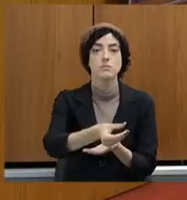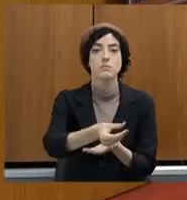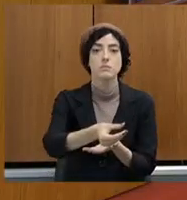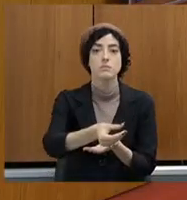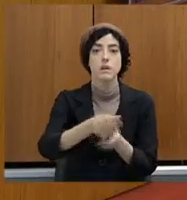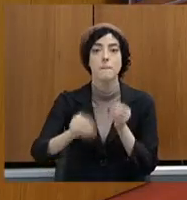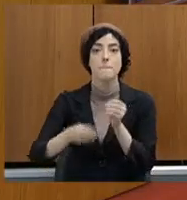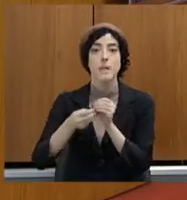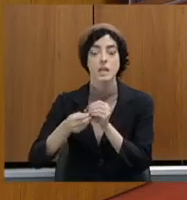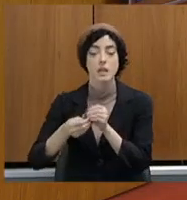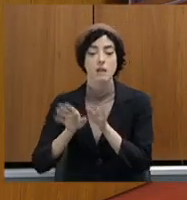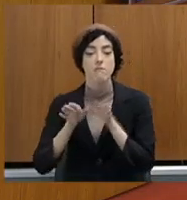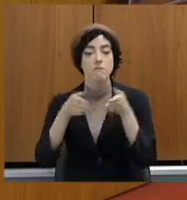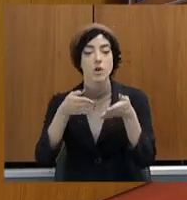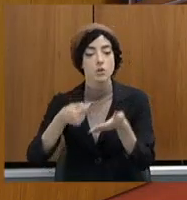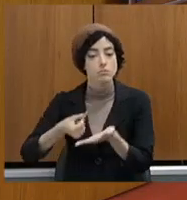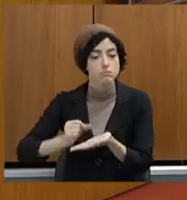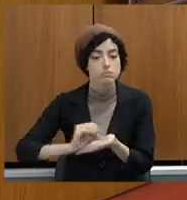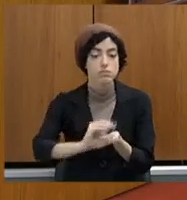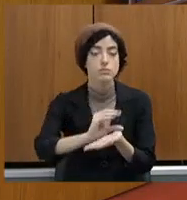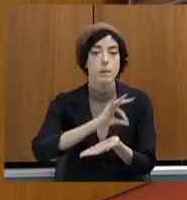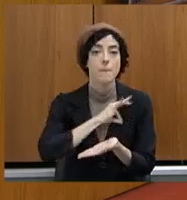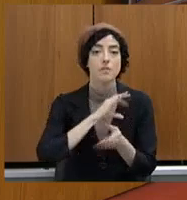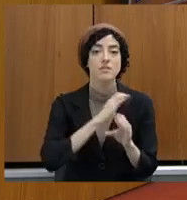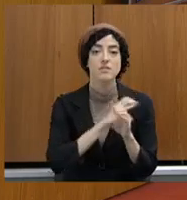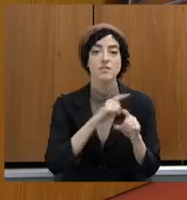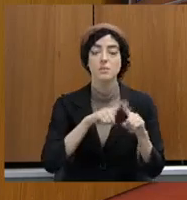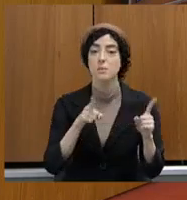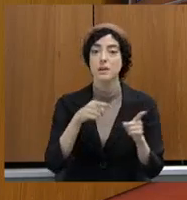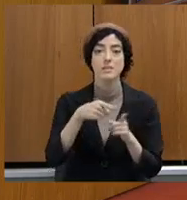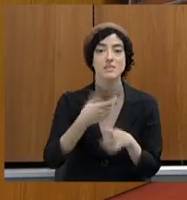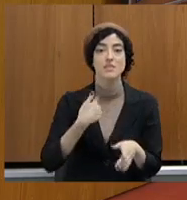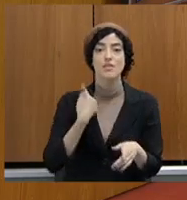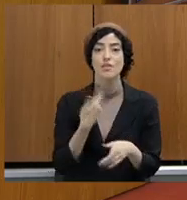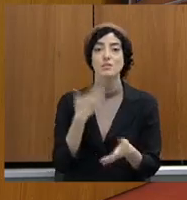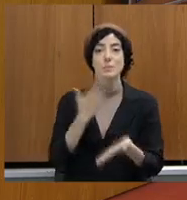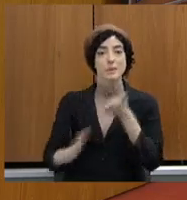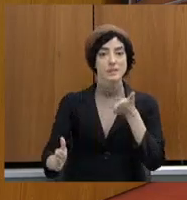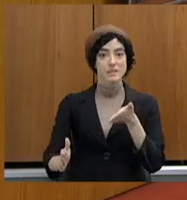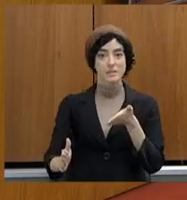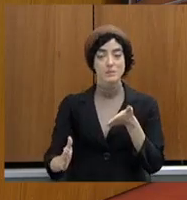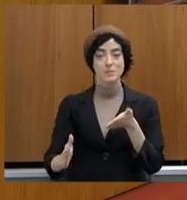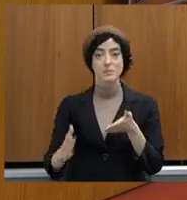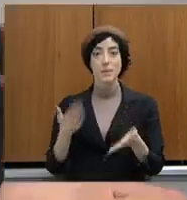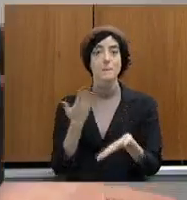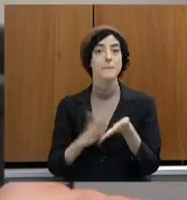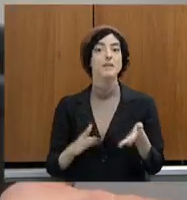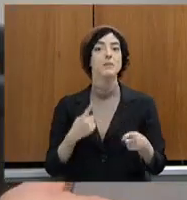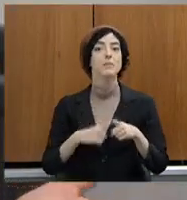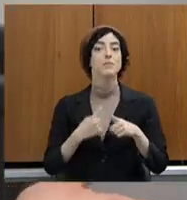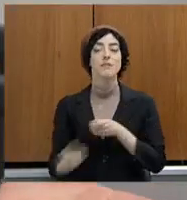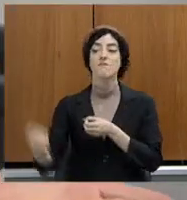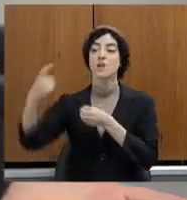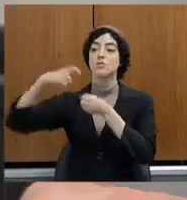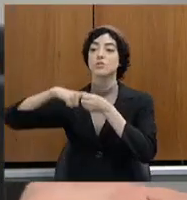devolveu também o resto. Perdeu o recurso, porque depois que volta para o Tesouro do Estado,